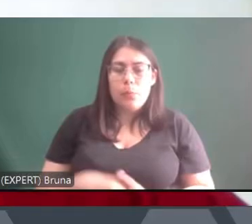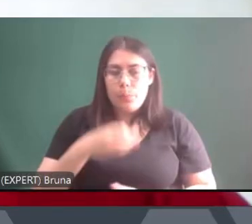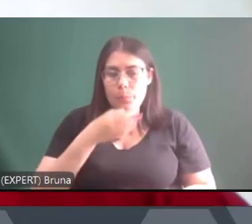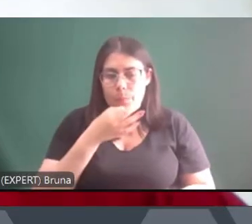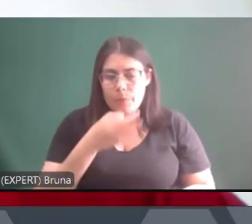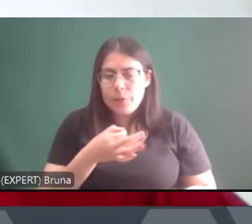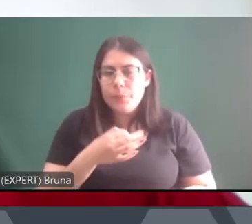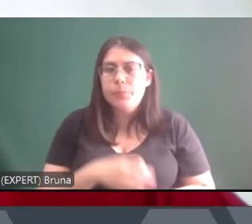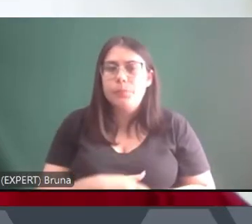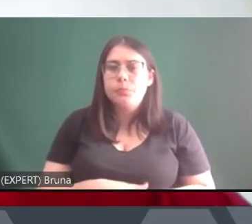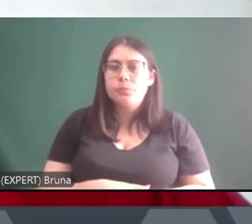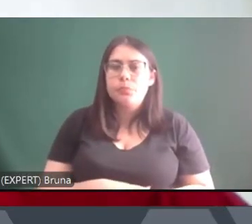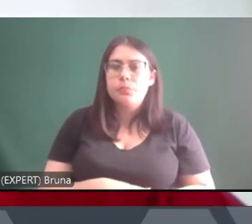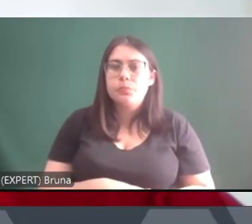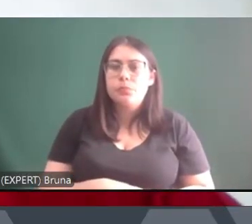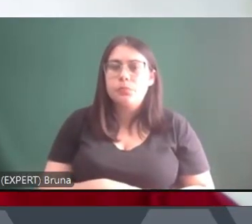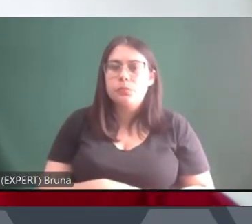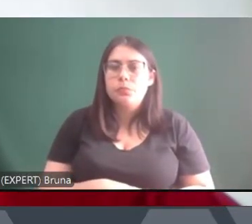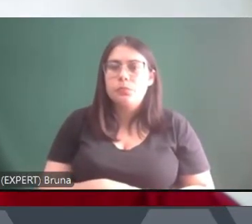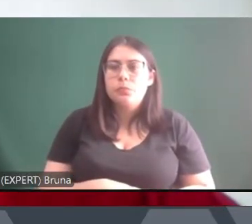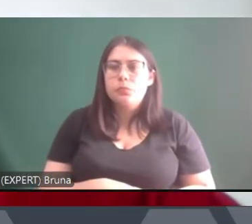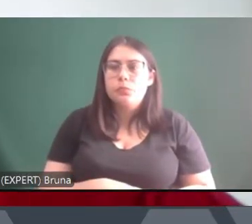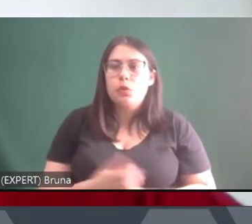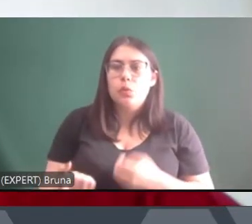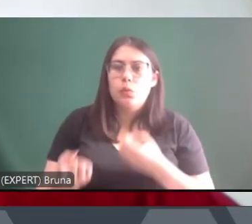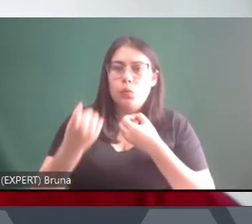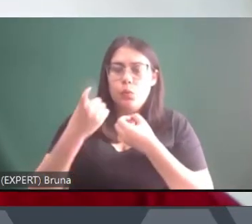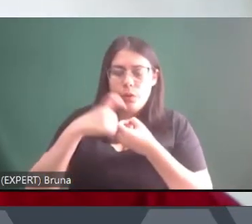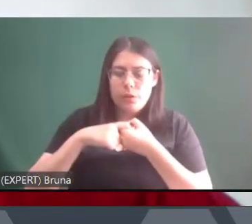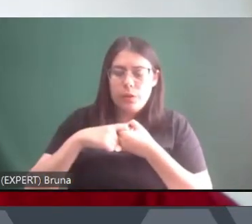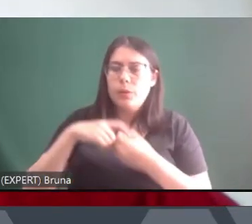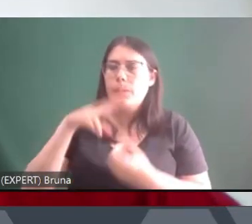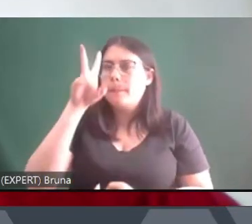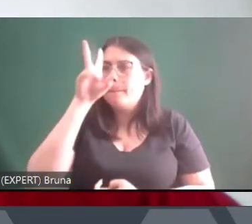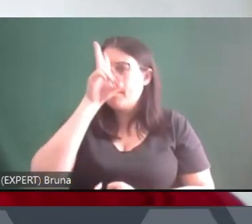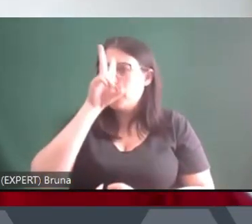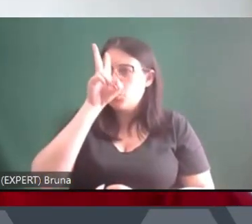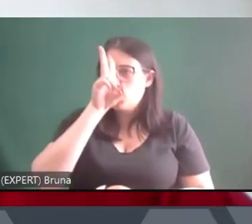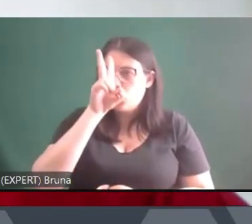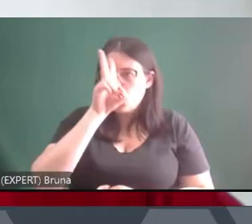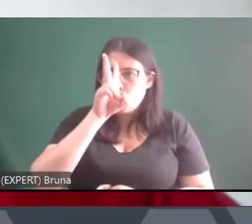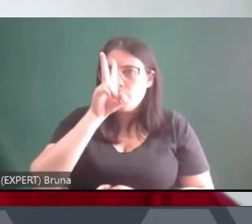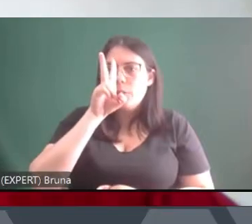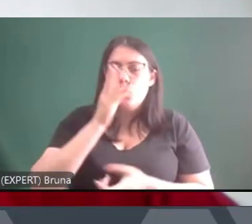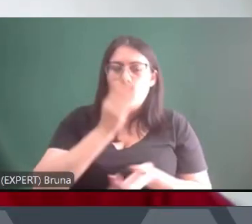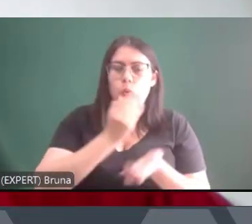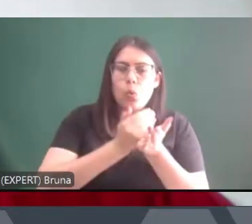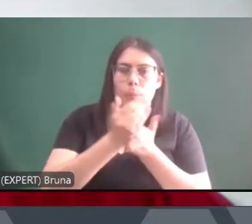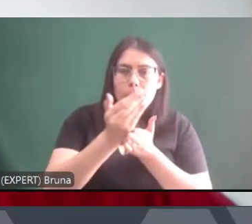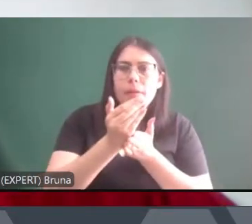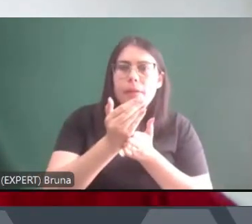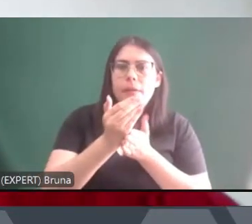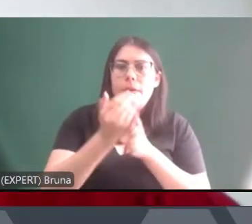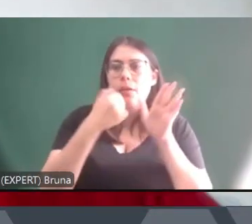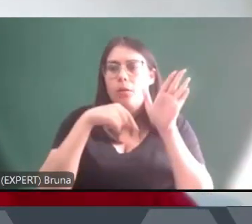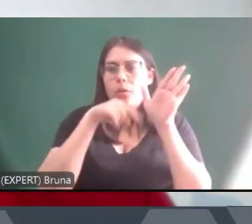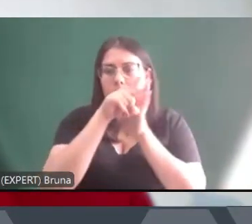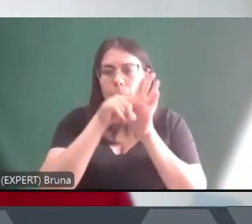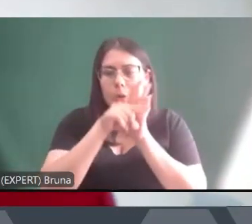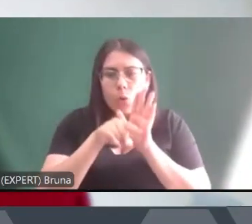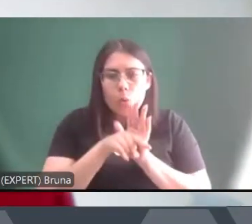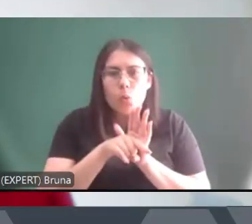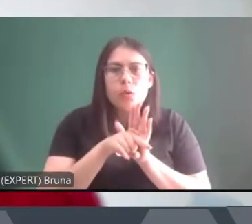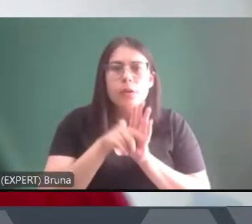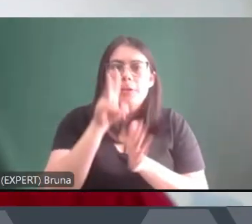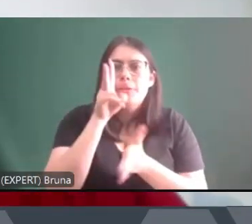voltando um pouco para a história, e um começo de pergunta que eu sempre